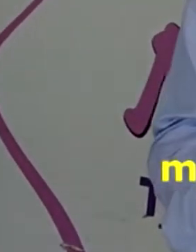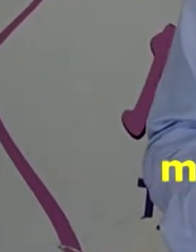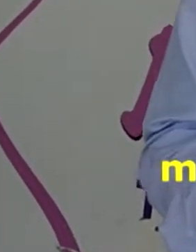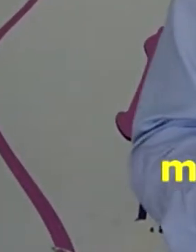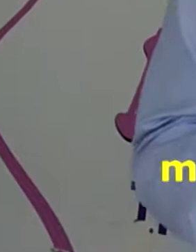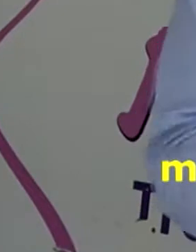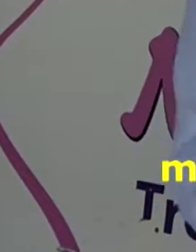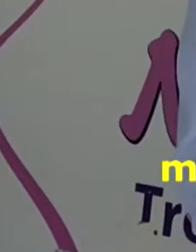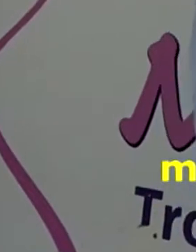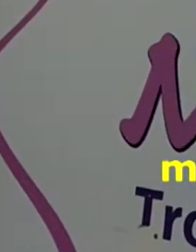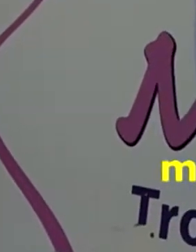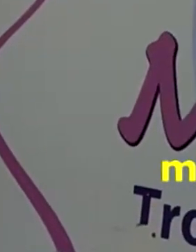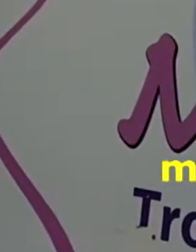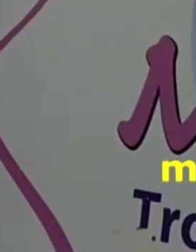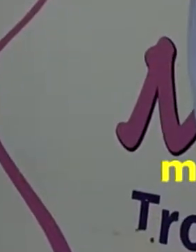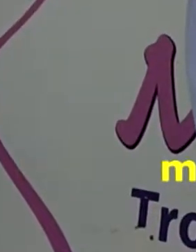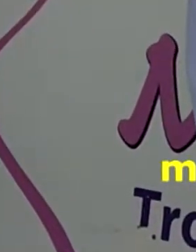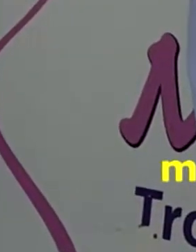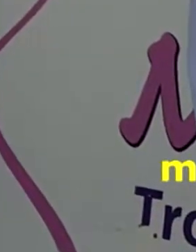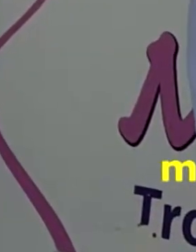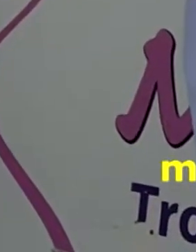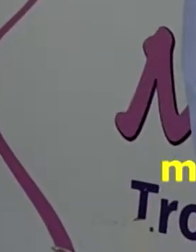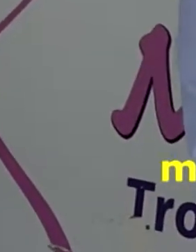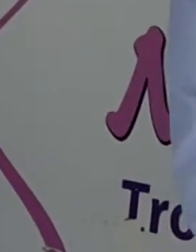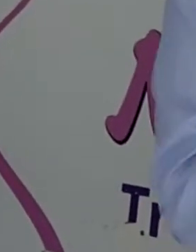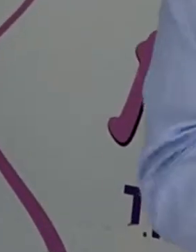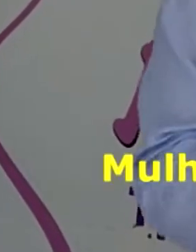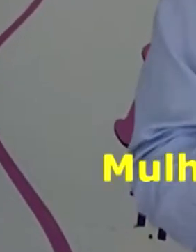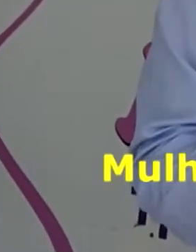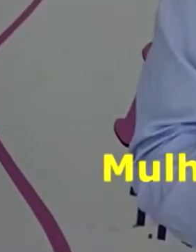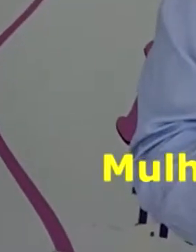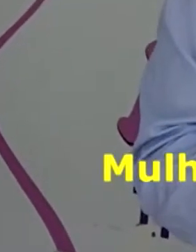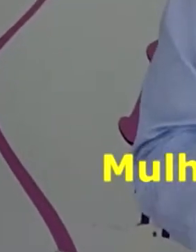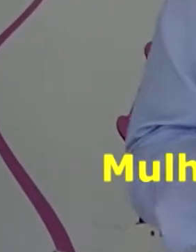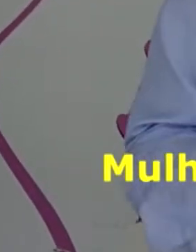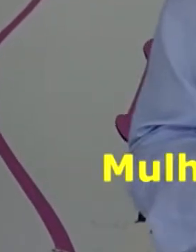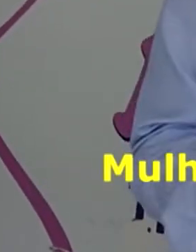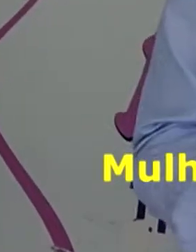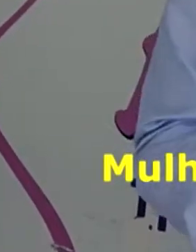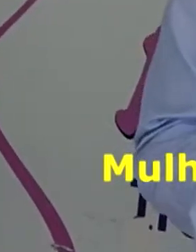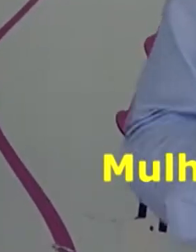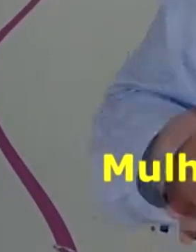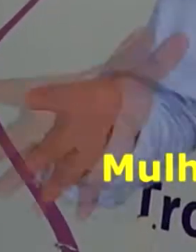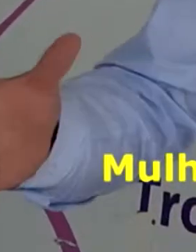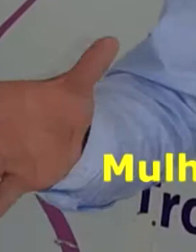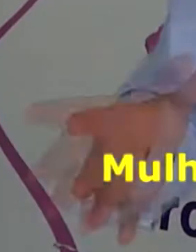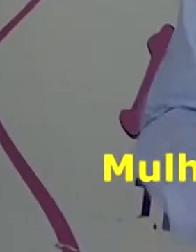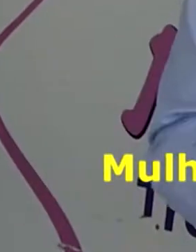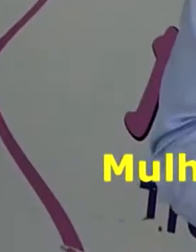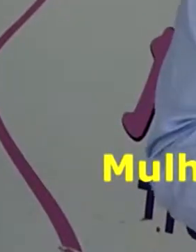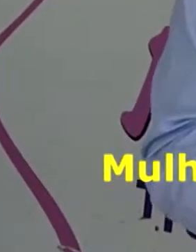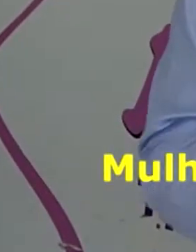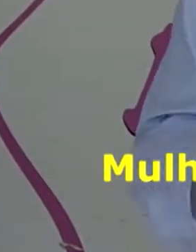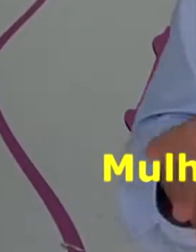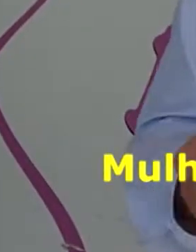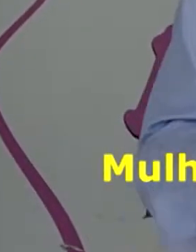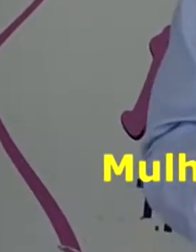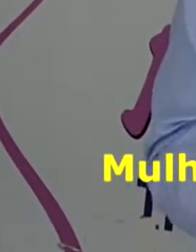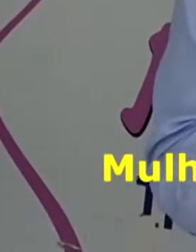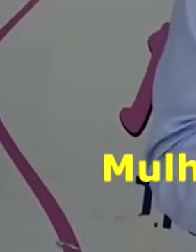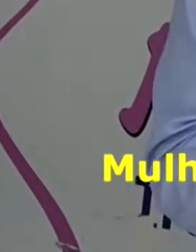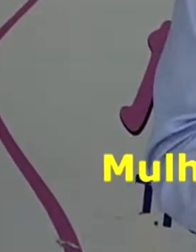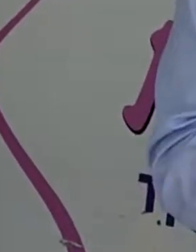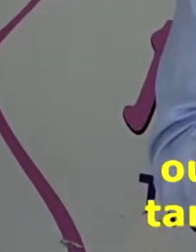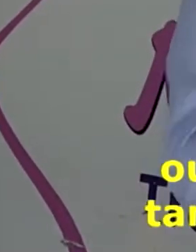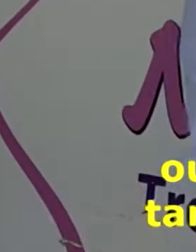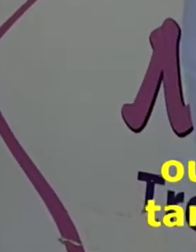do cartão SUS e fará o exame gratuitamente. Mulheres com idade de 25 e 49 anos precisarão